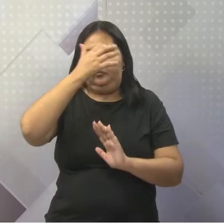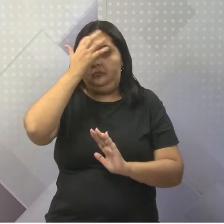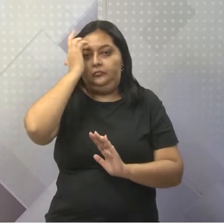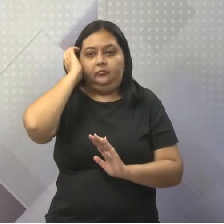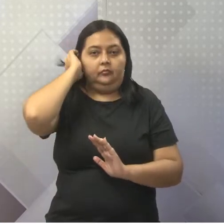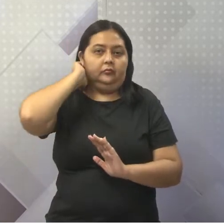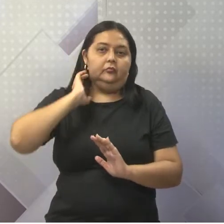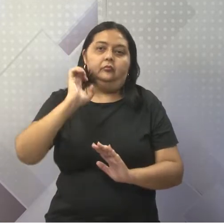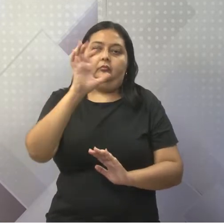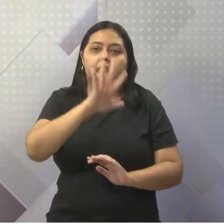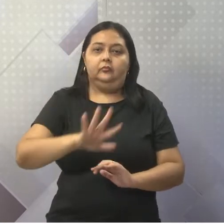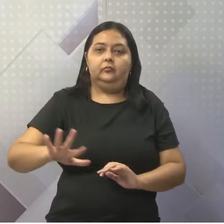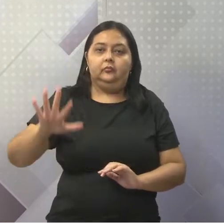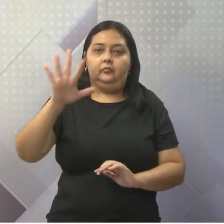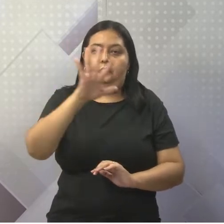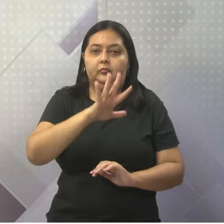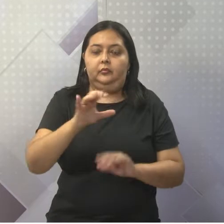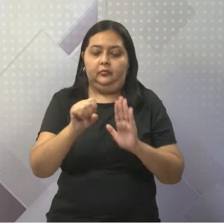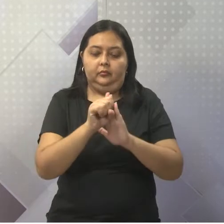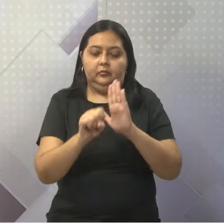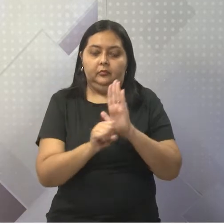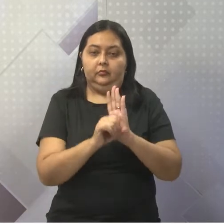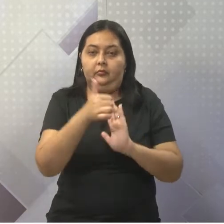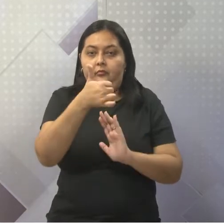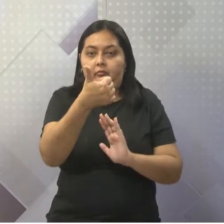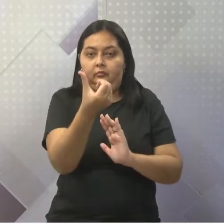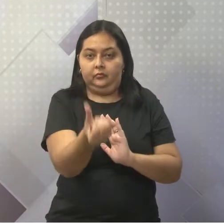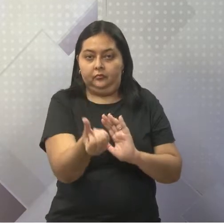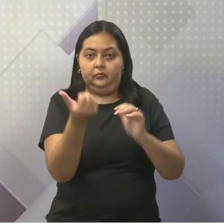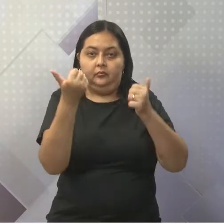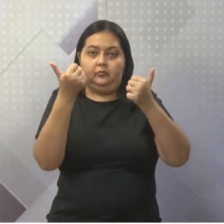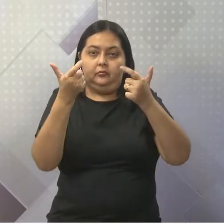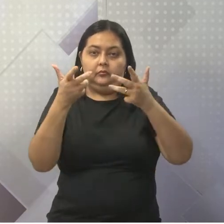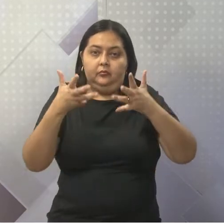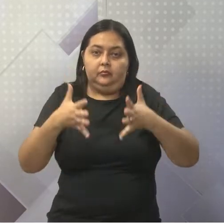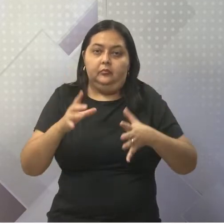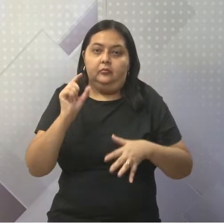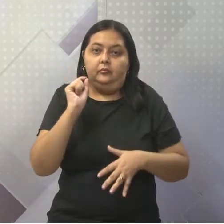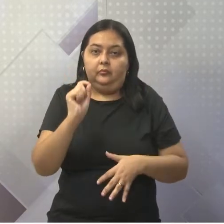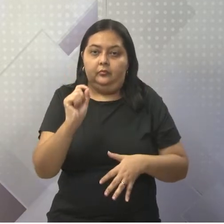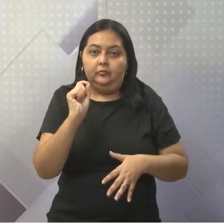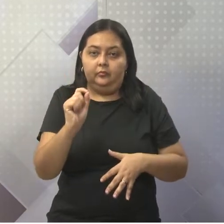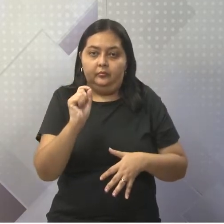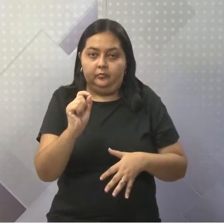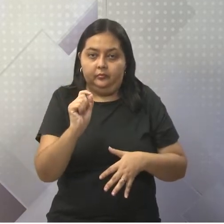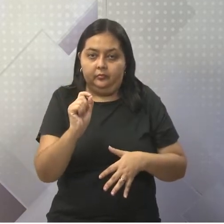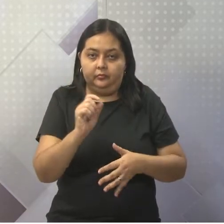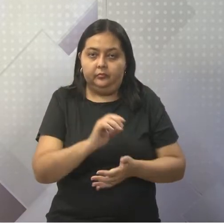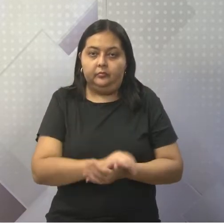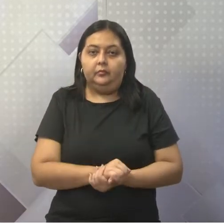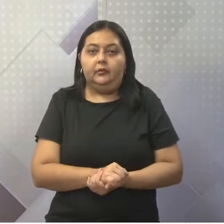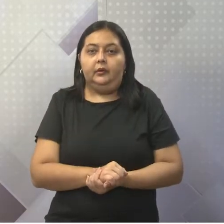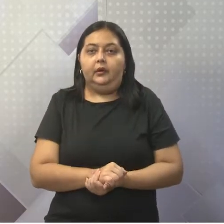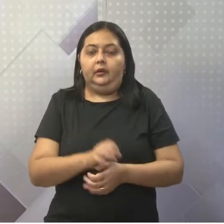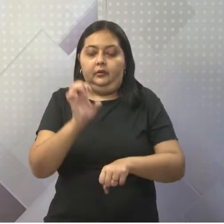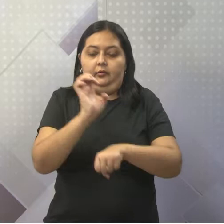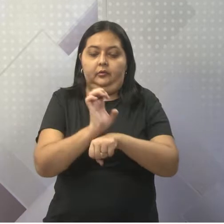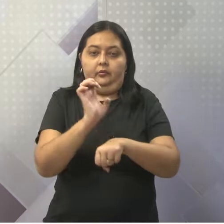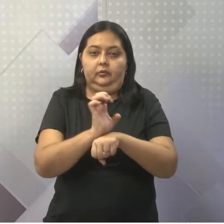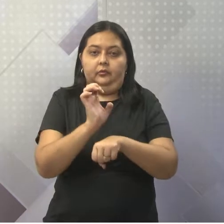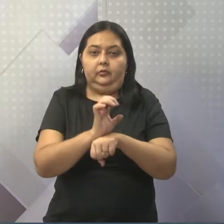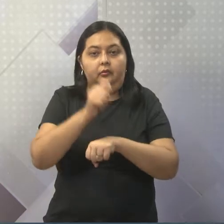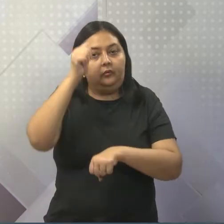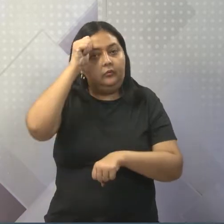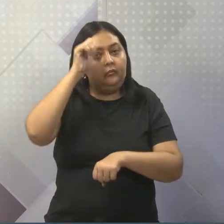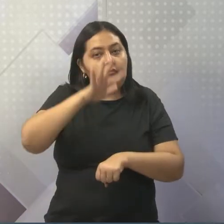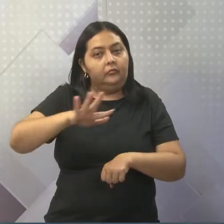europeus desde o século XVI, eles explicam em grande parte justamente a fragilidade dos estados nacionais da